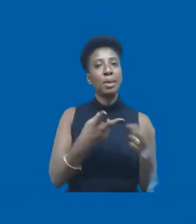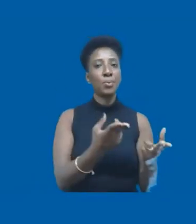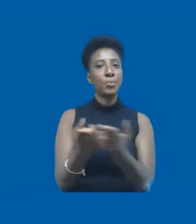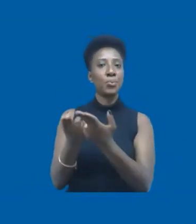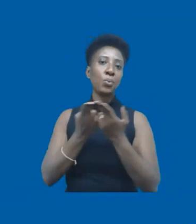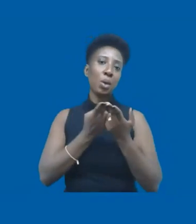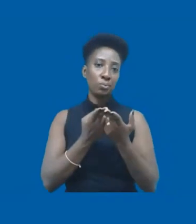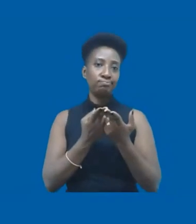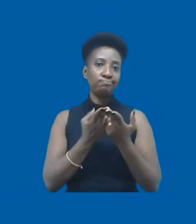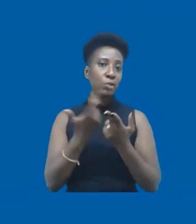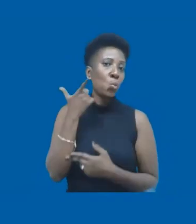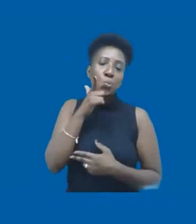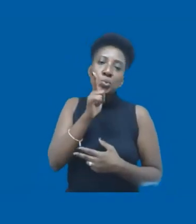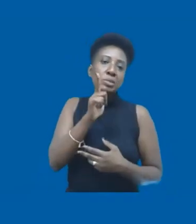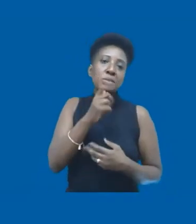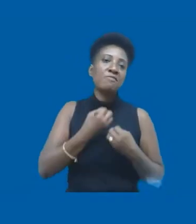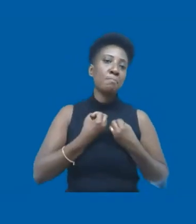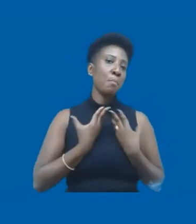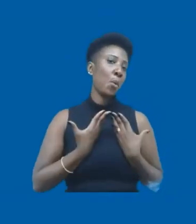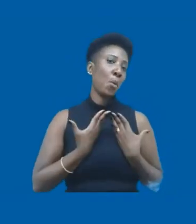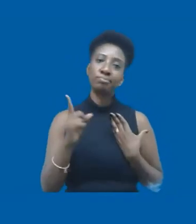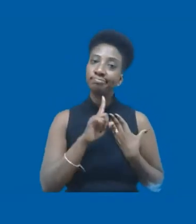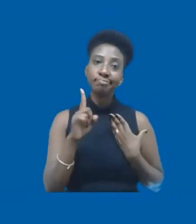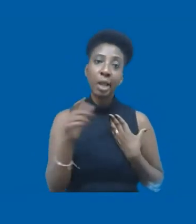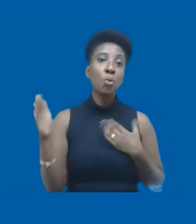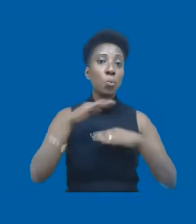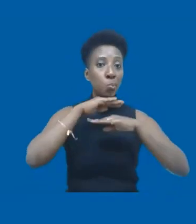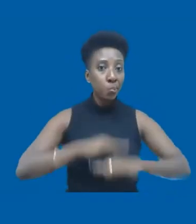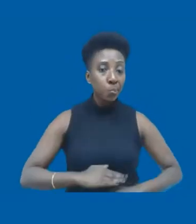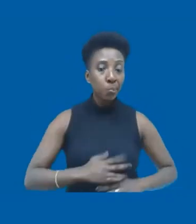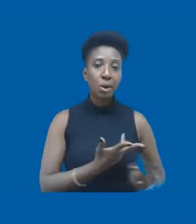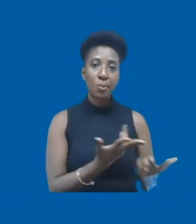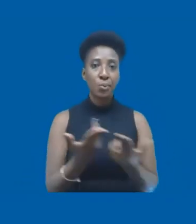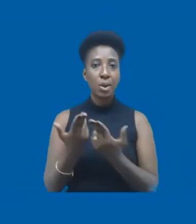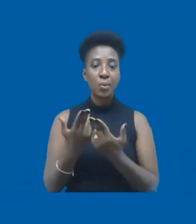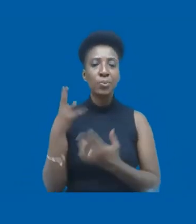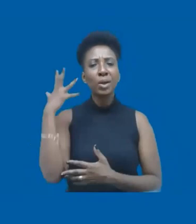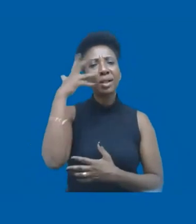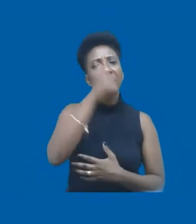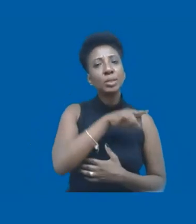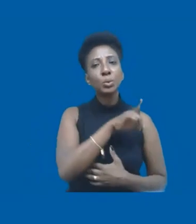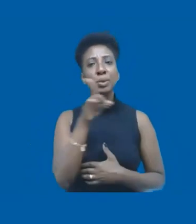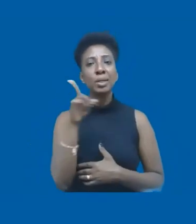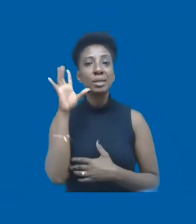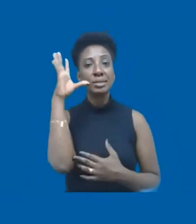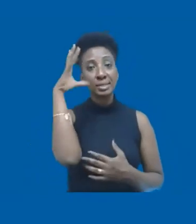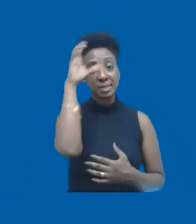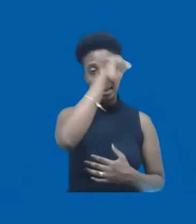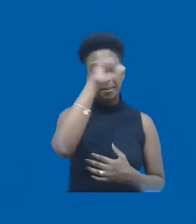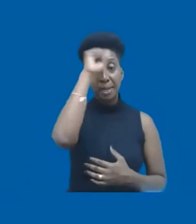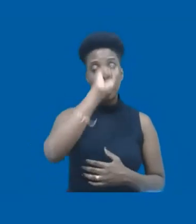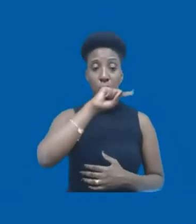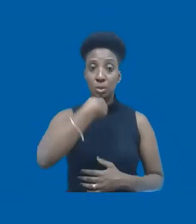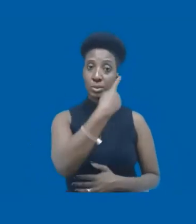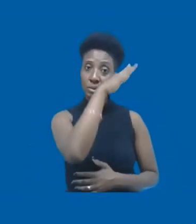Olha que coisa linda que eles aprenderam e nós não aprendemos. Nós não fazemos nada para resolver esse problema. Nós